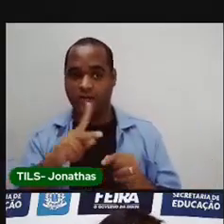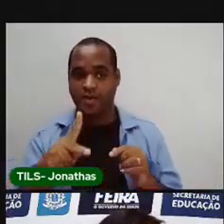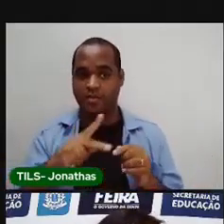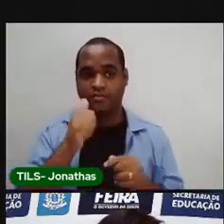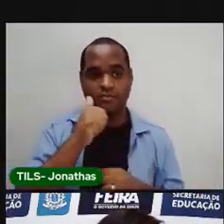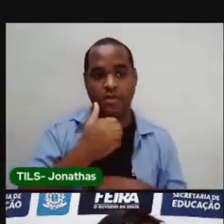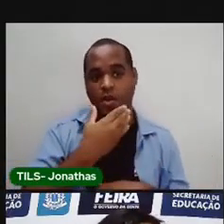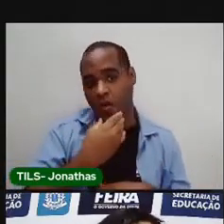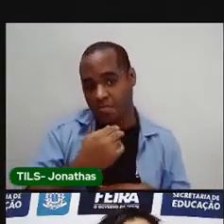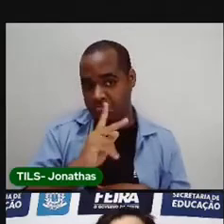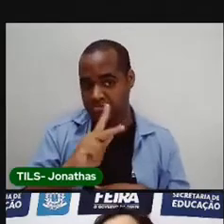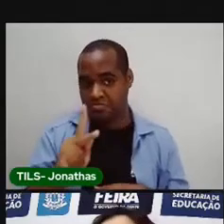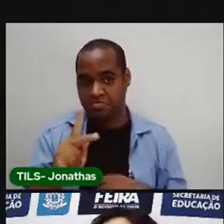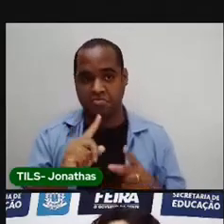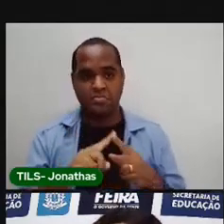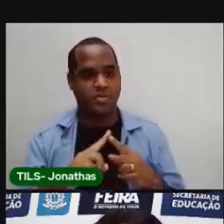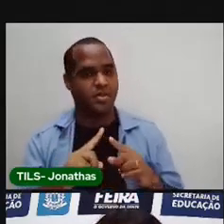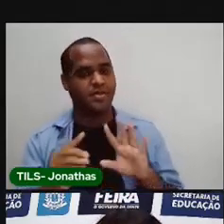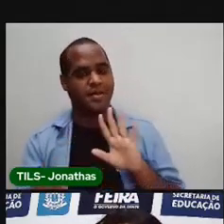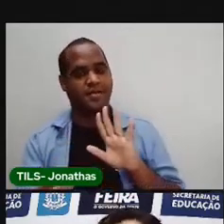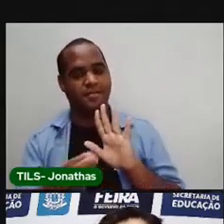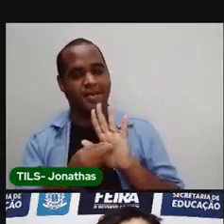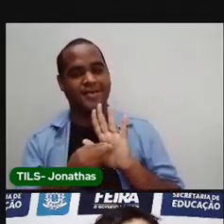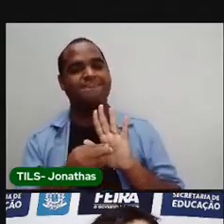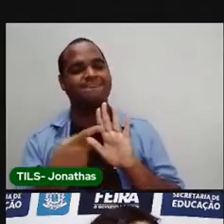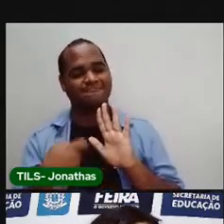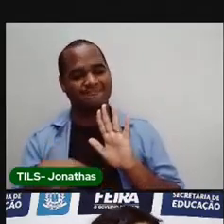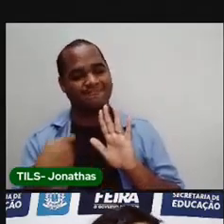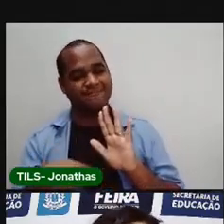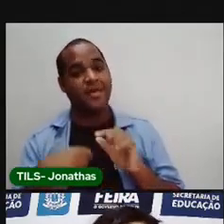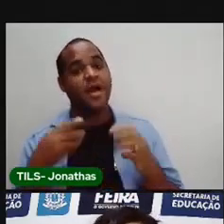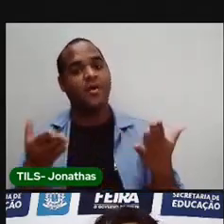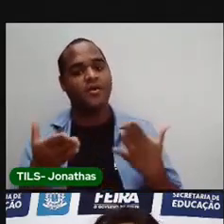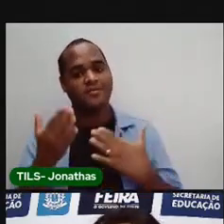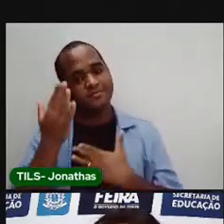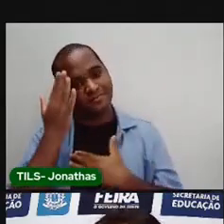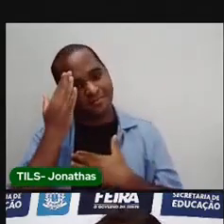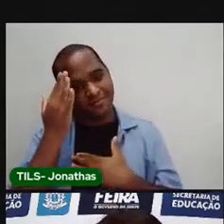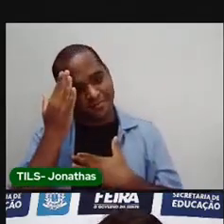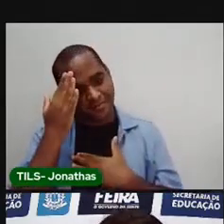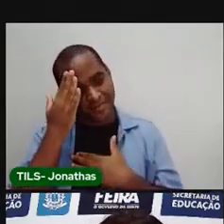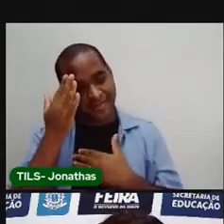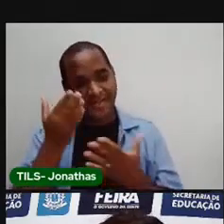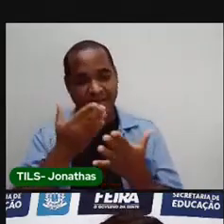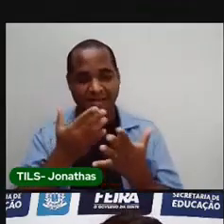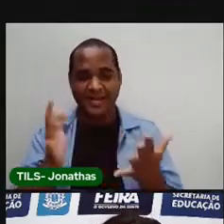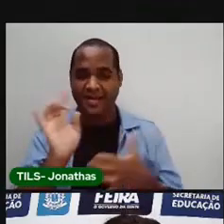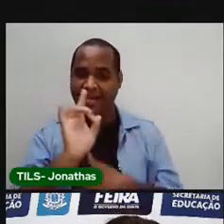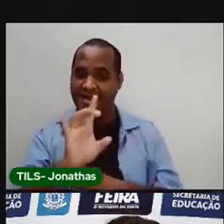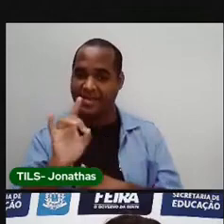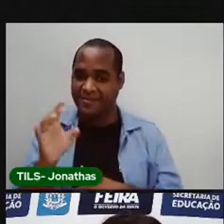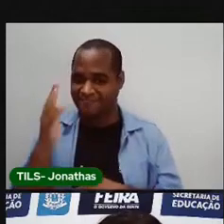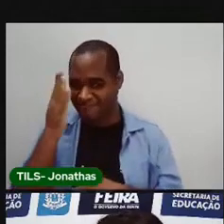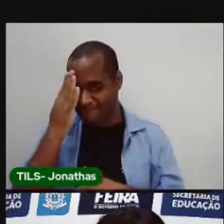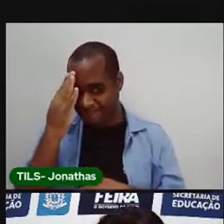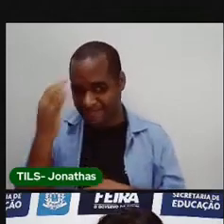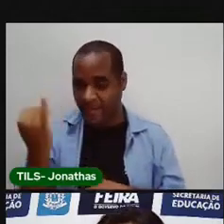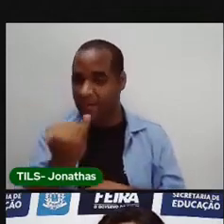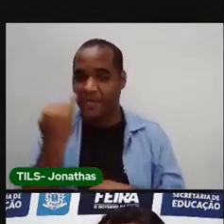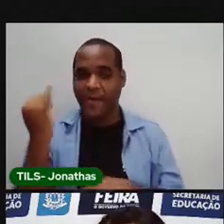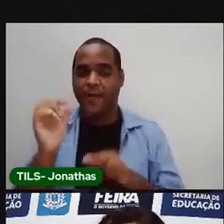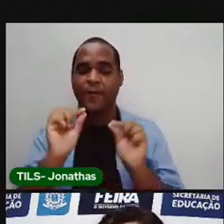professor. Da sua professora. E agora. Que você já sabe. O tanto que é